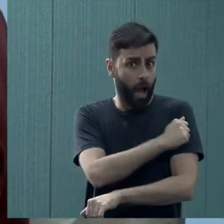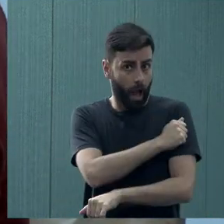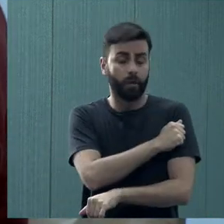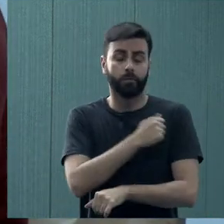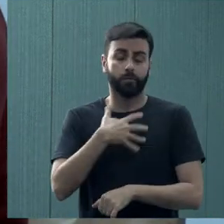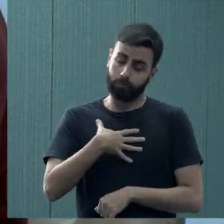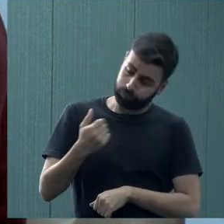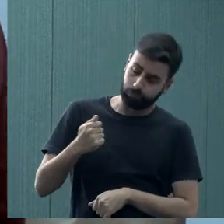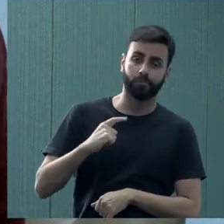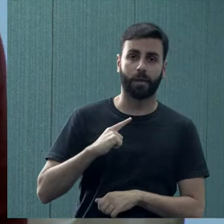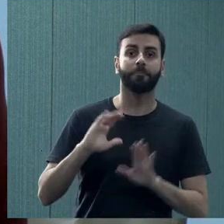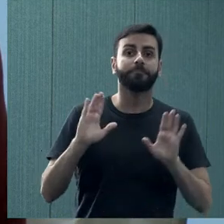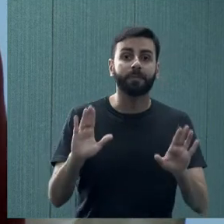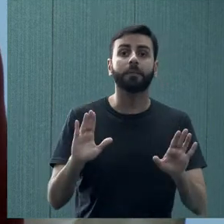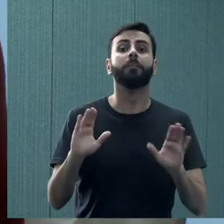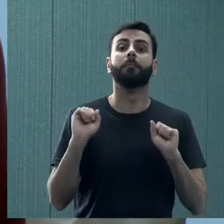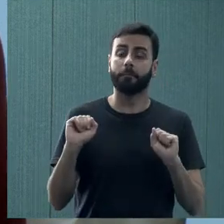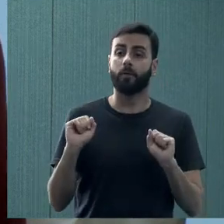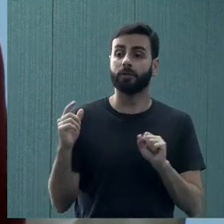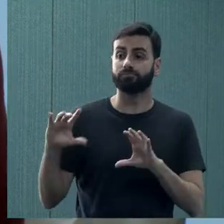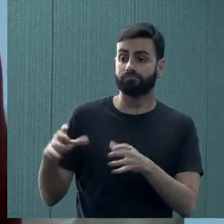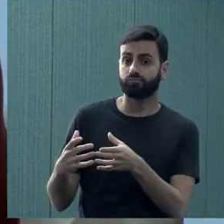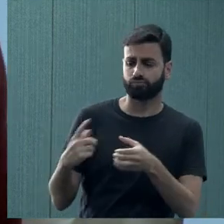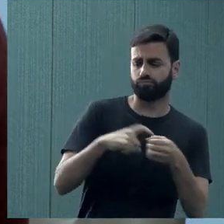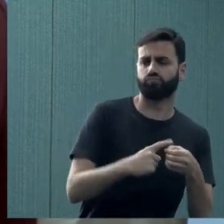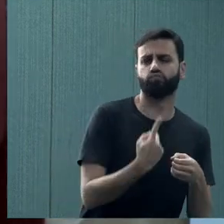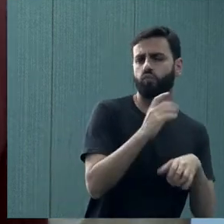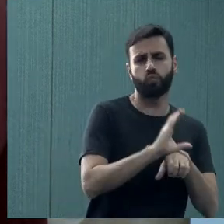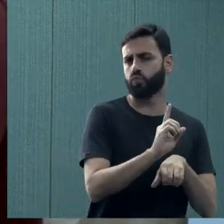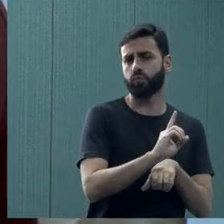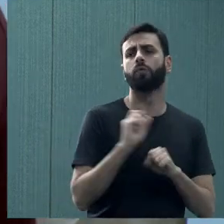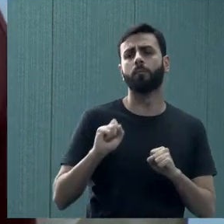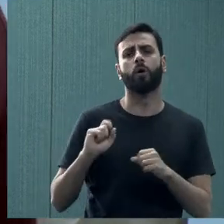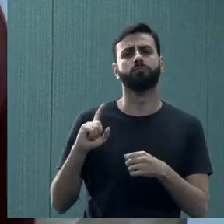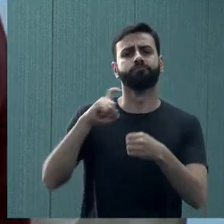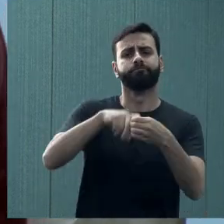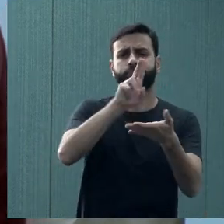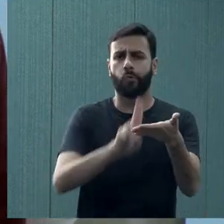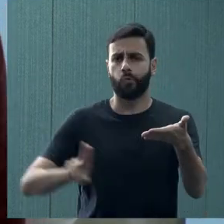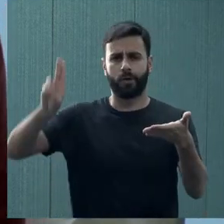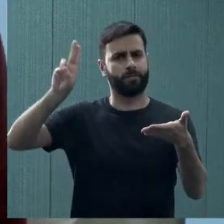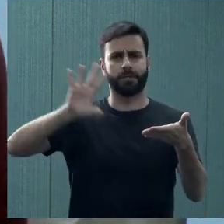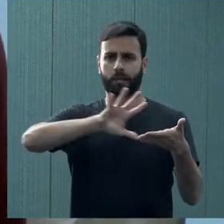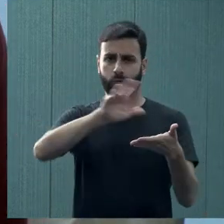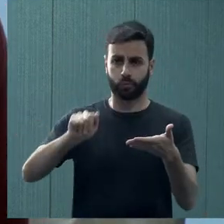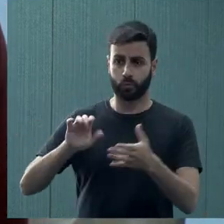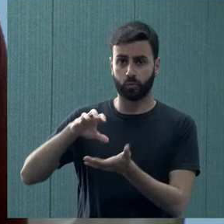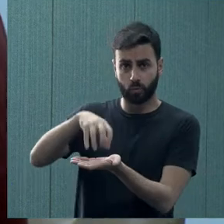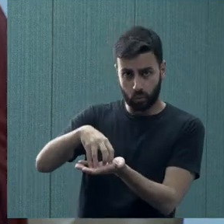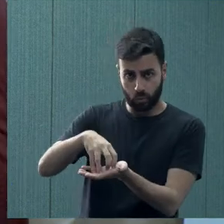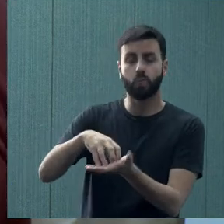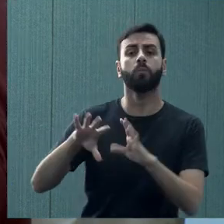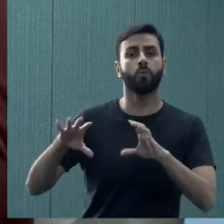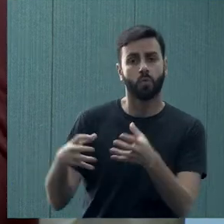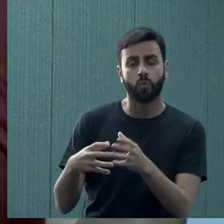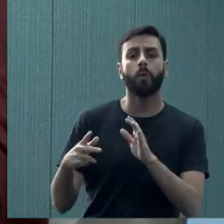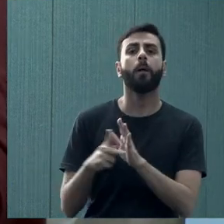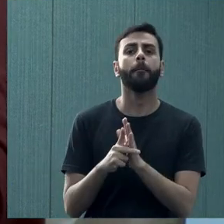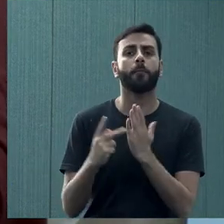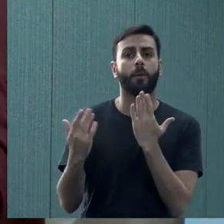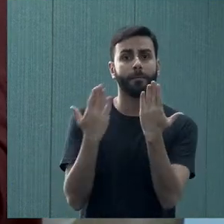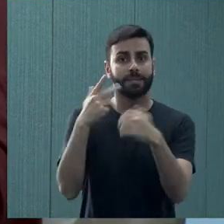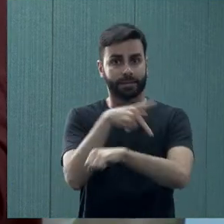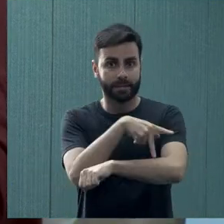psiquiátricos. Mas a gente acha que isso pode ser aplicado a toda a universidade, não Michele? Um núcleo de apoio psicopedagógico que vai absorver